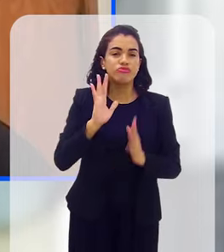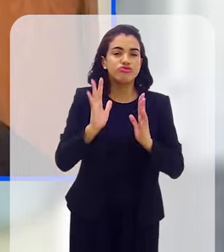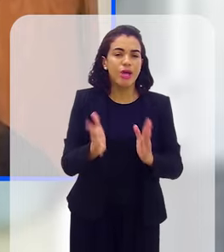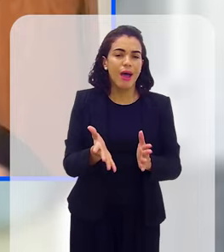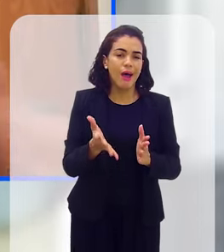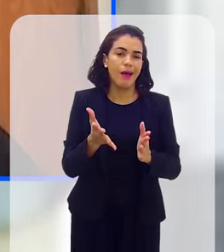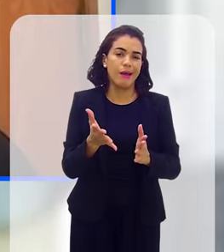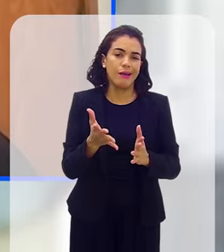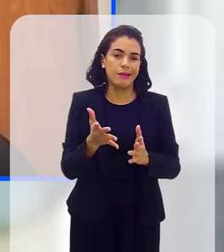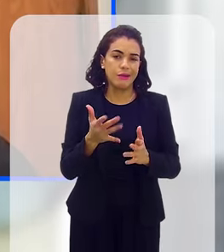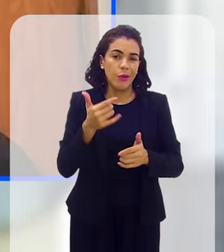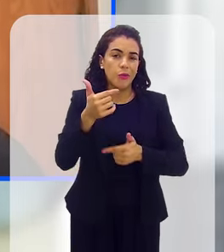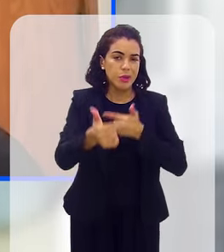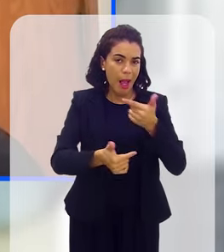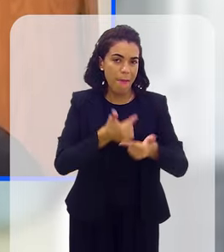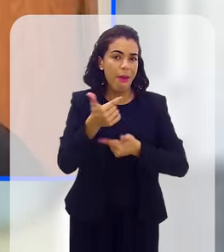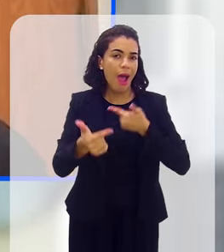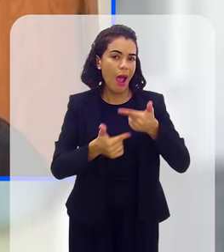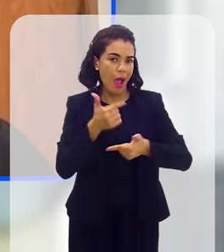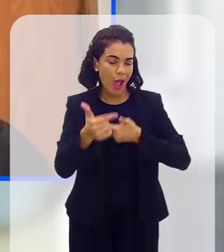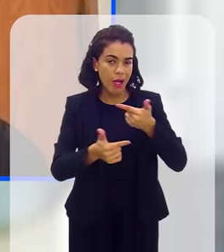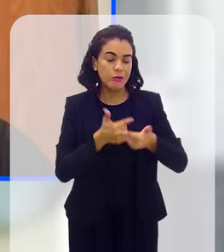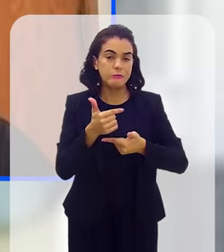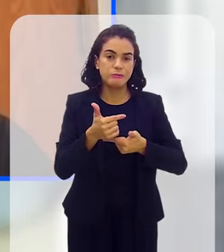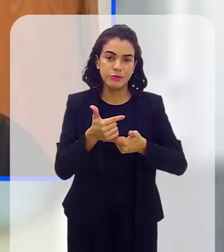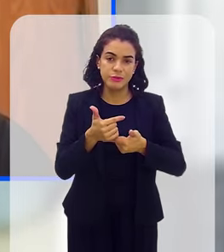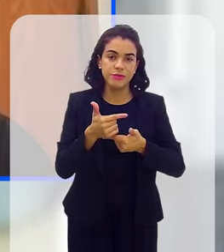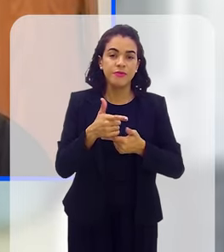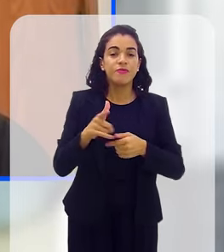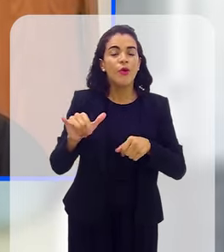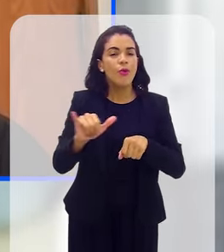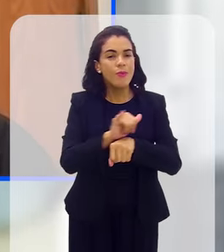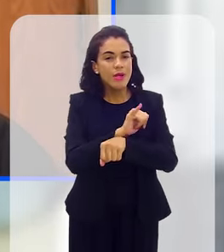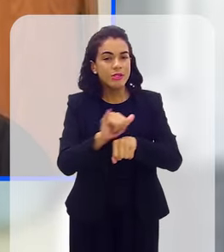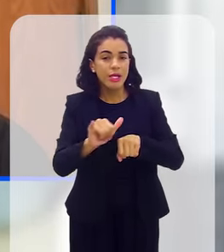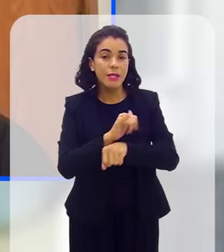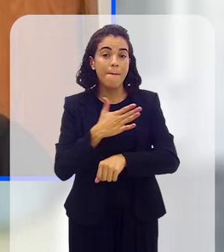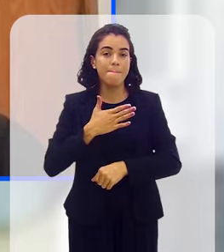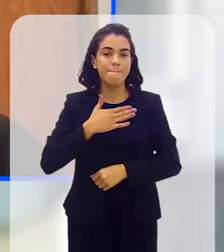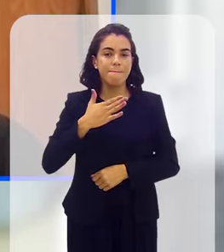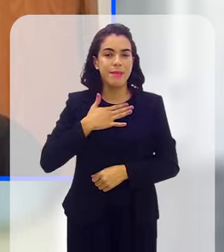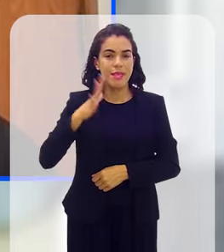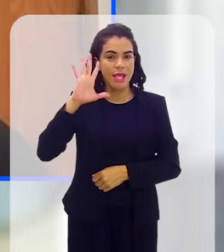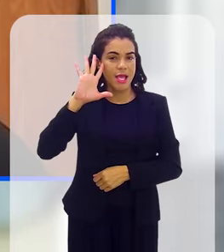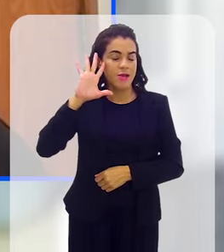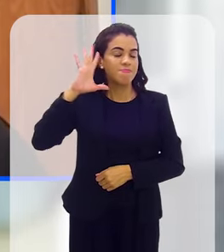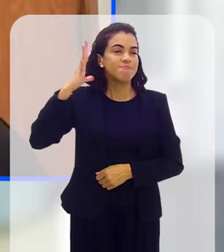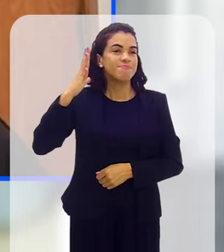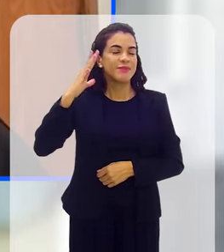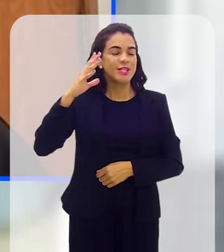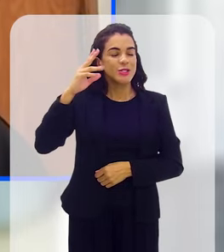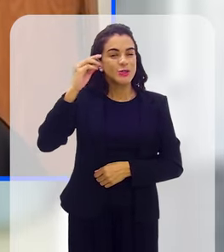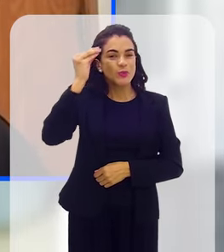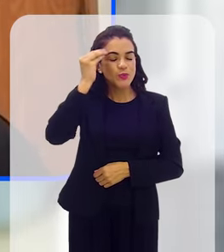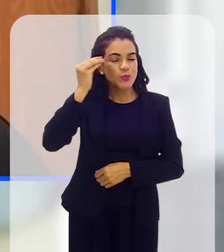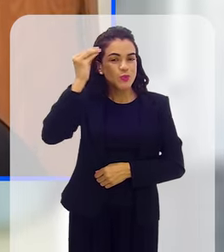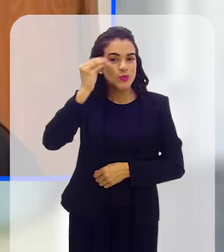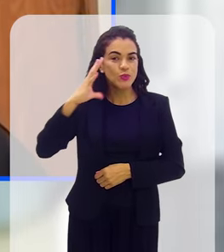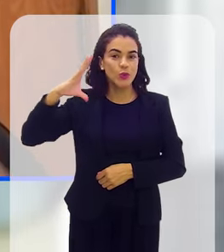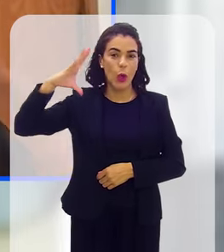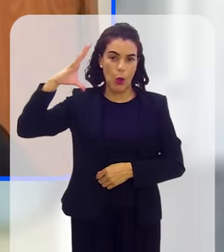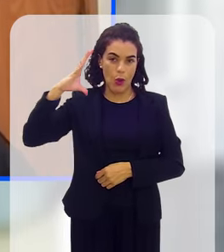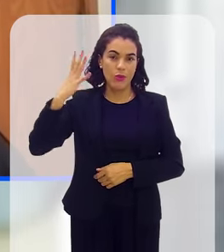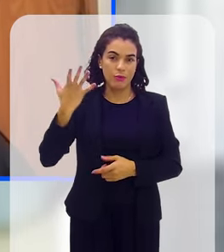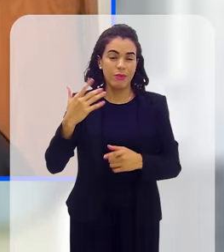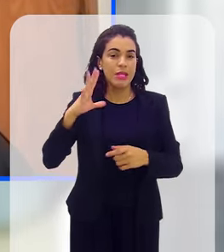de ficar à frente disso, foi uma forma de realização pessoal muito grande. Você problematizar